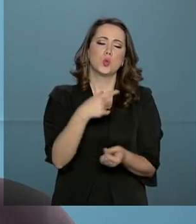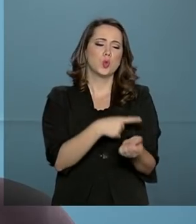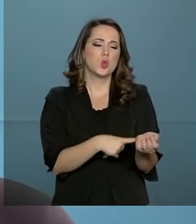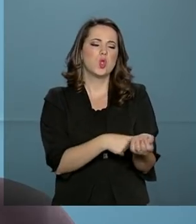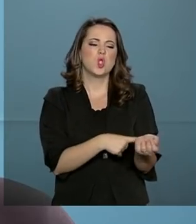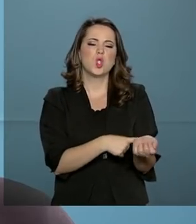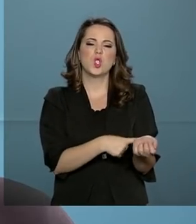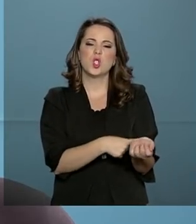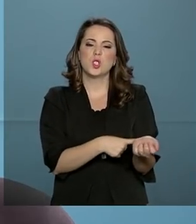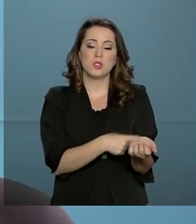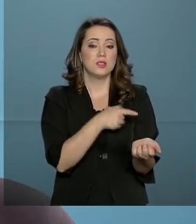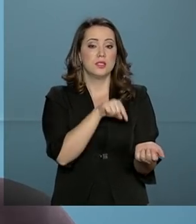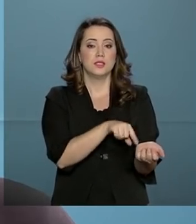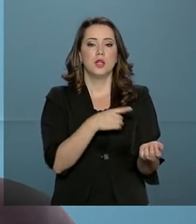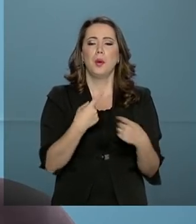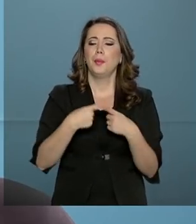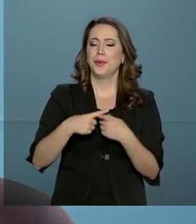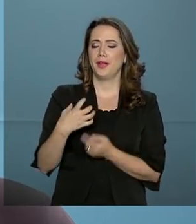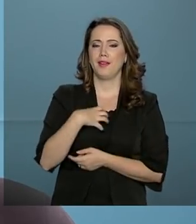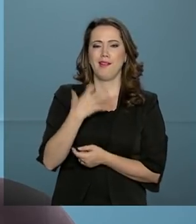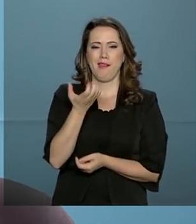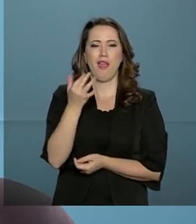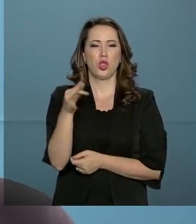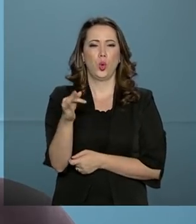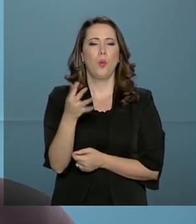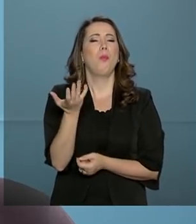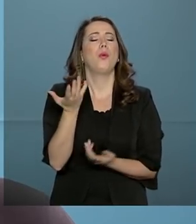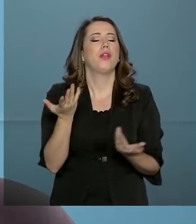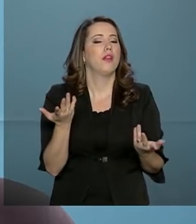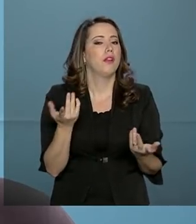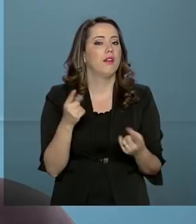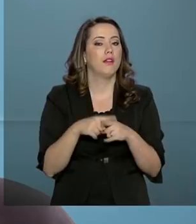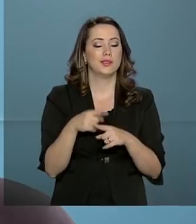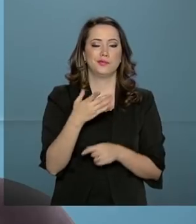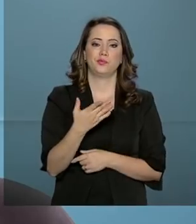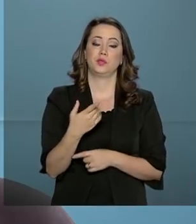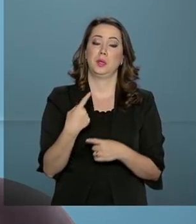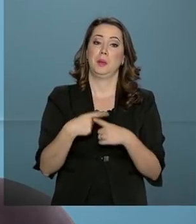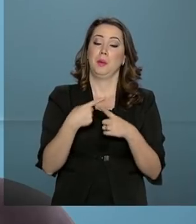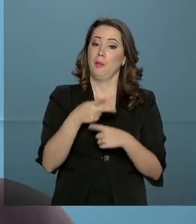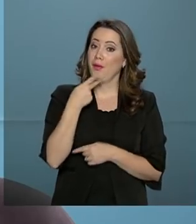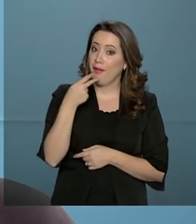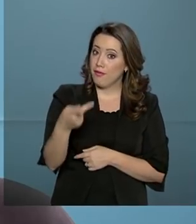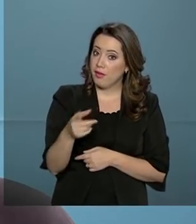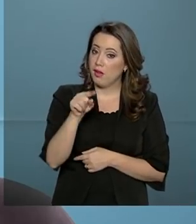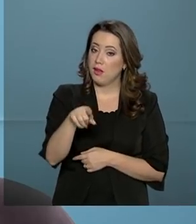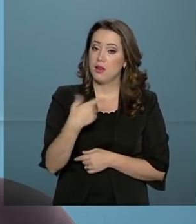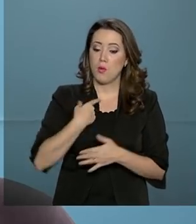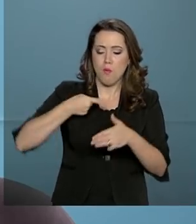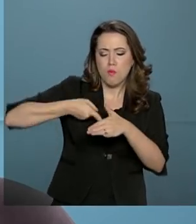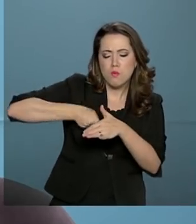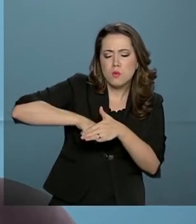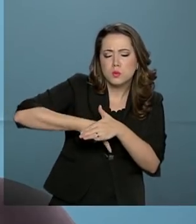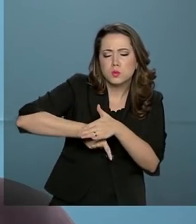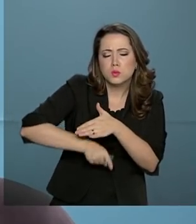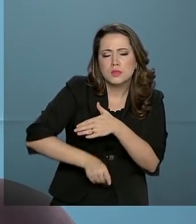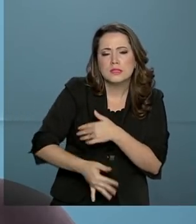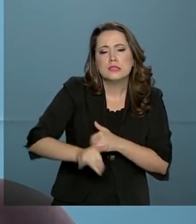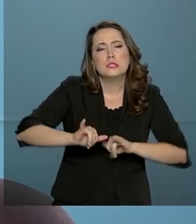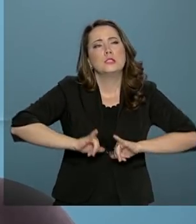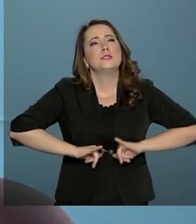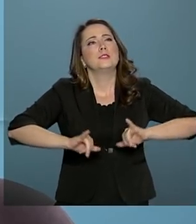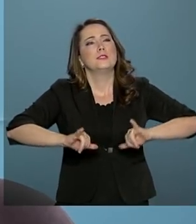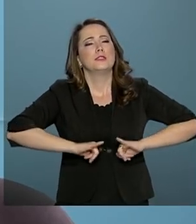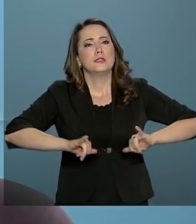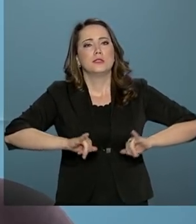dor? Qual é a justificativa da criança e do adolescente? Eles estão em profundo sofrimento. A frase que a gente escuta